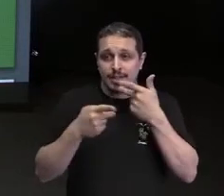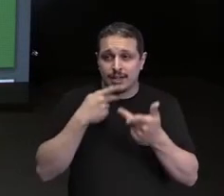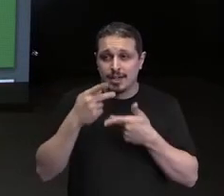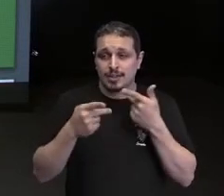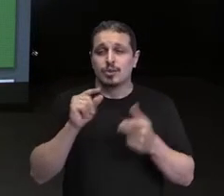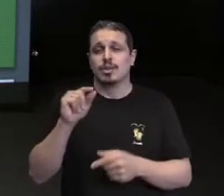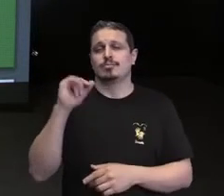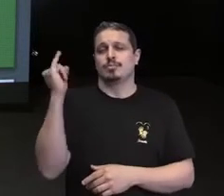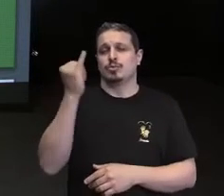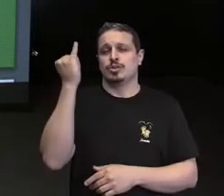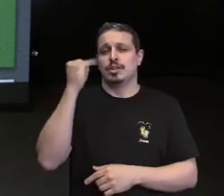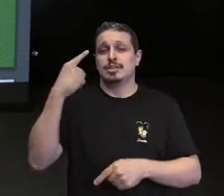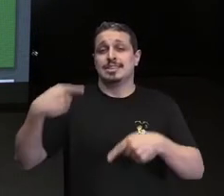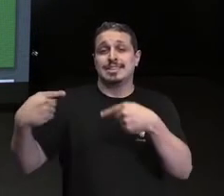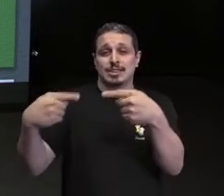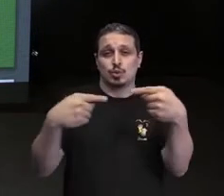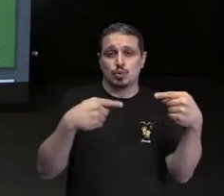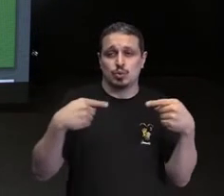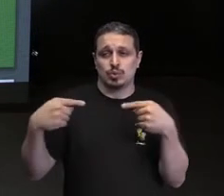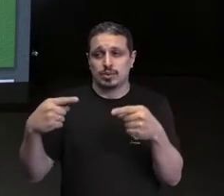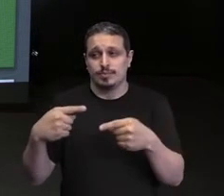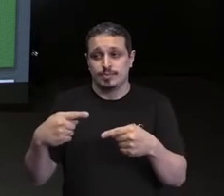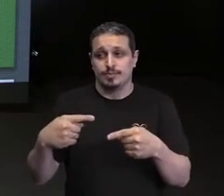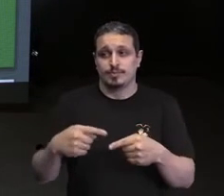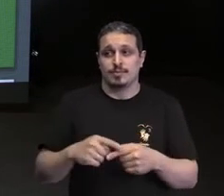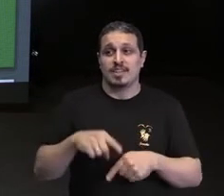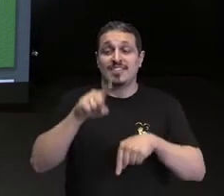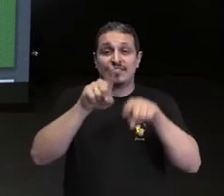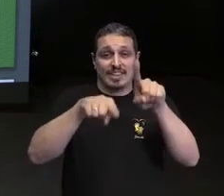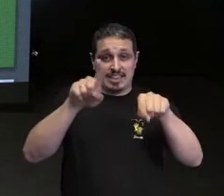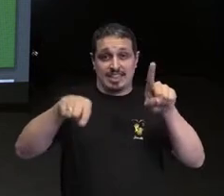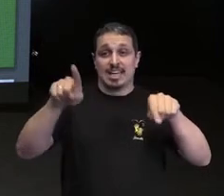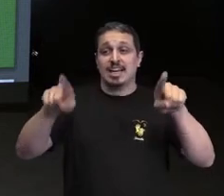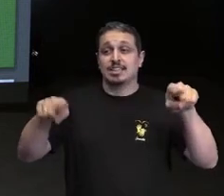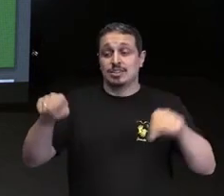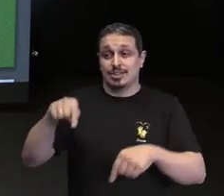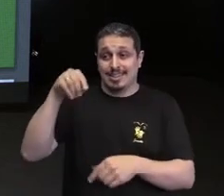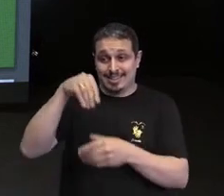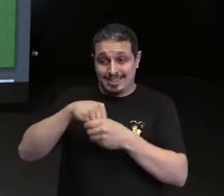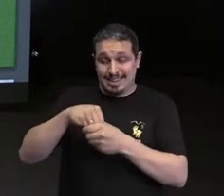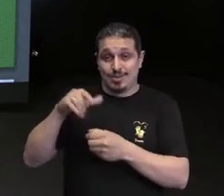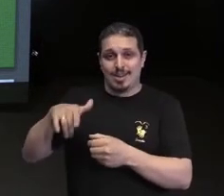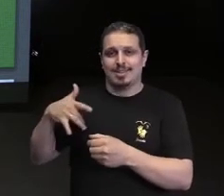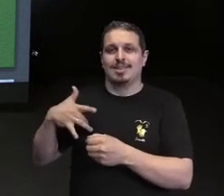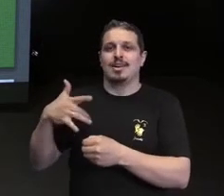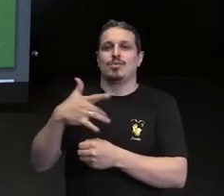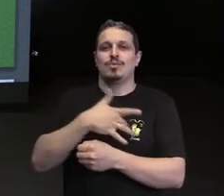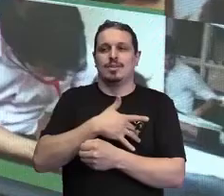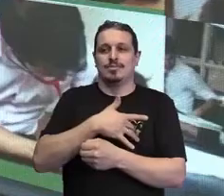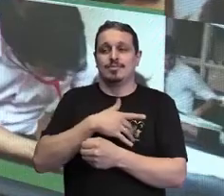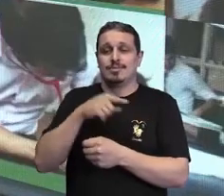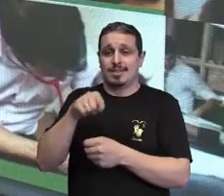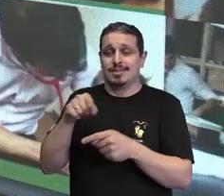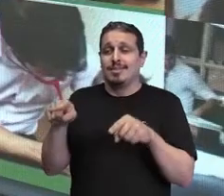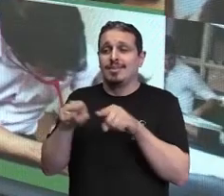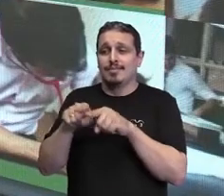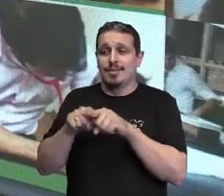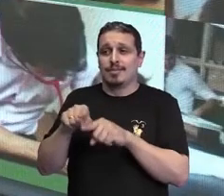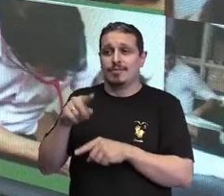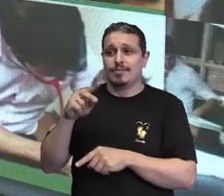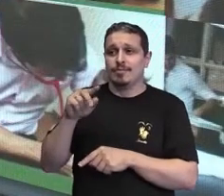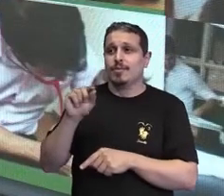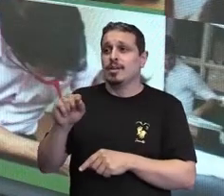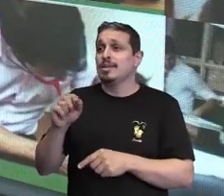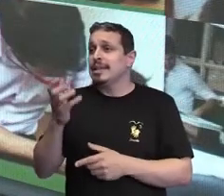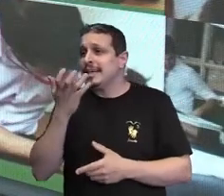discutir essa diversidade dentro da saúde, essas crianças talvez tenham sido as minhas